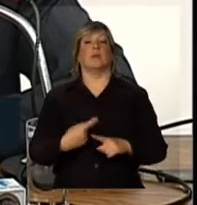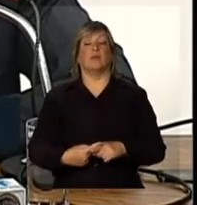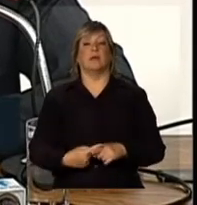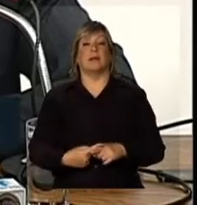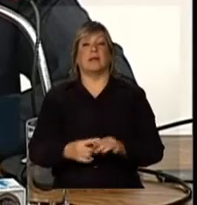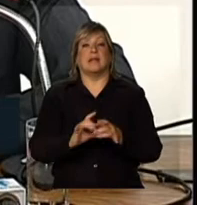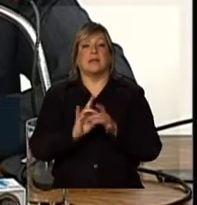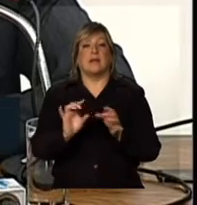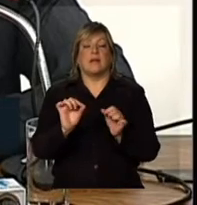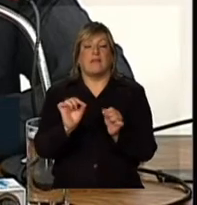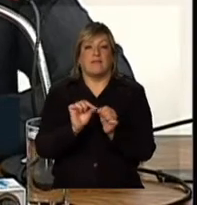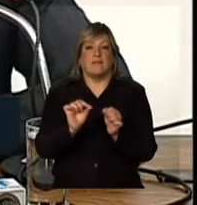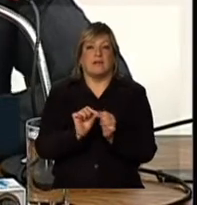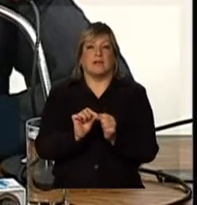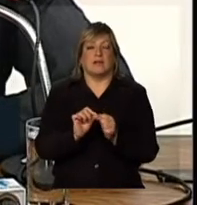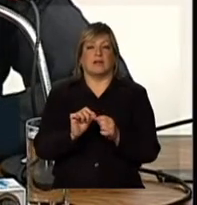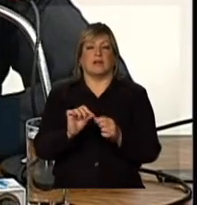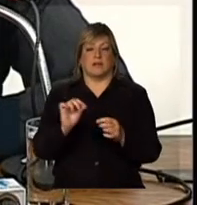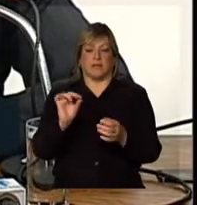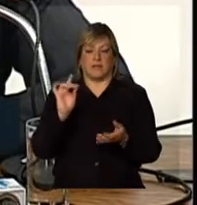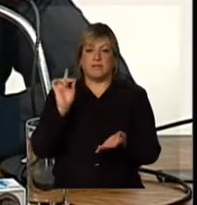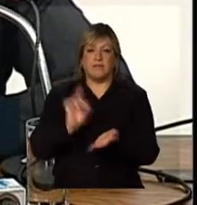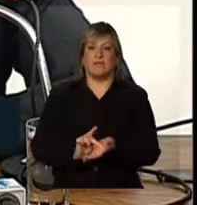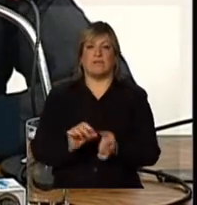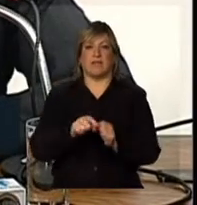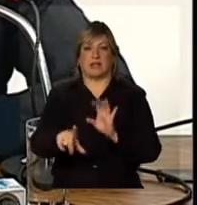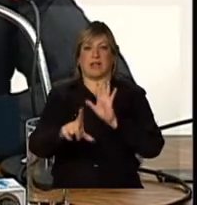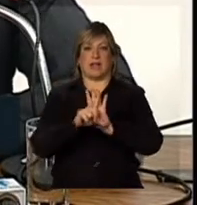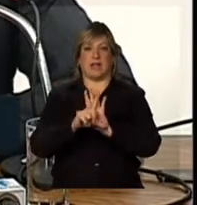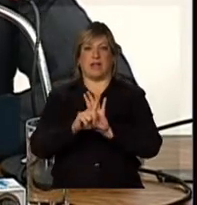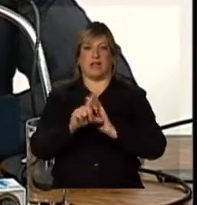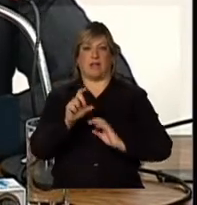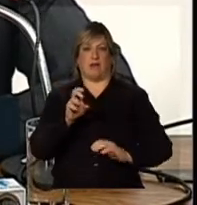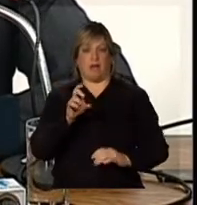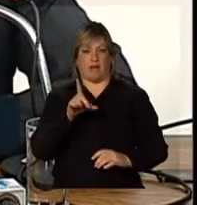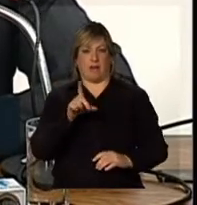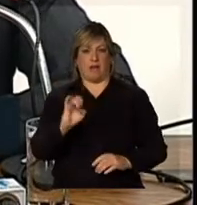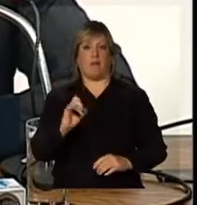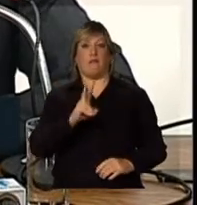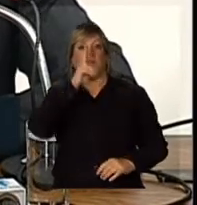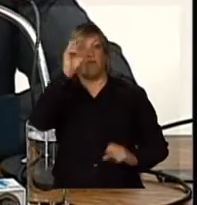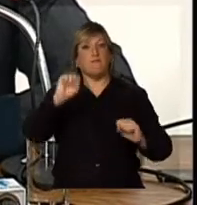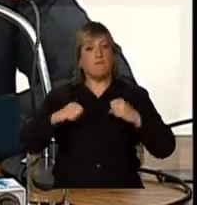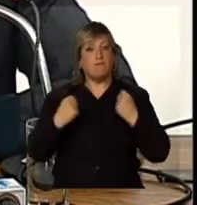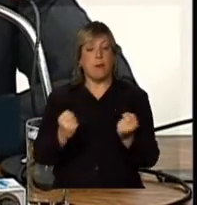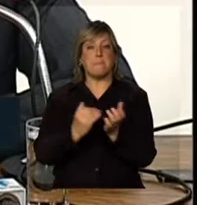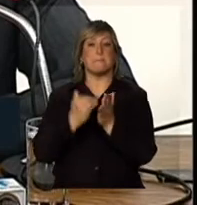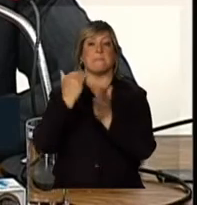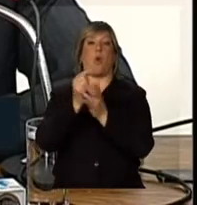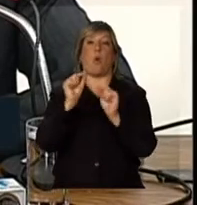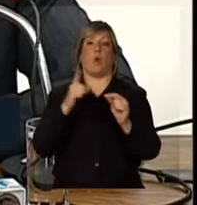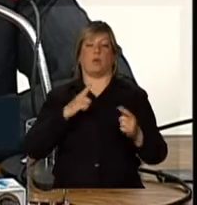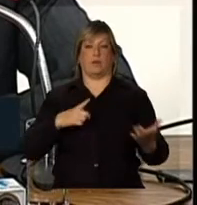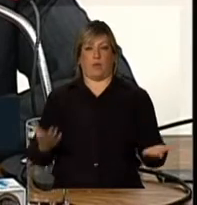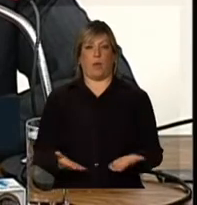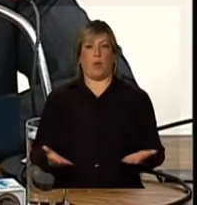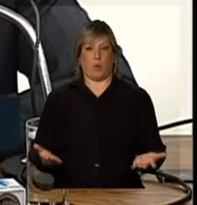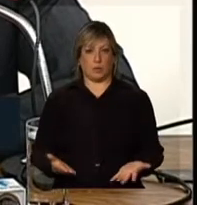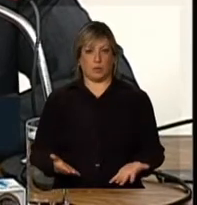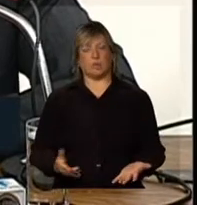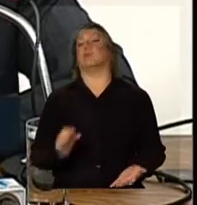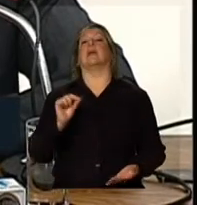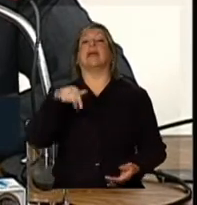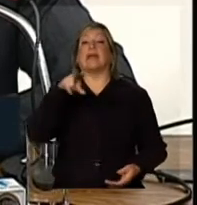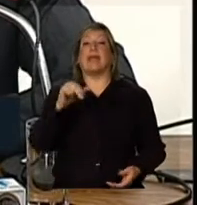instrumentalização e uma efetividade à lei maior do que ela tem hoje. E nós, quem quer, às vezes, o